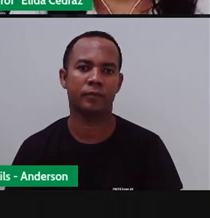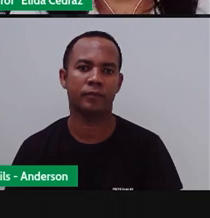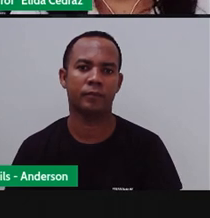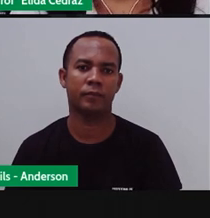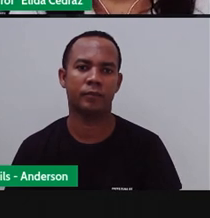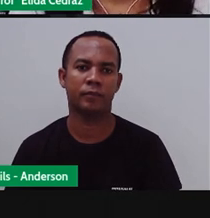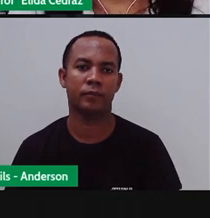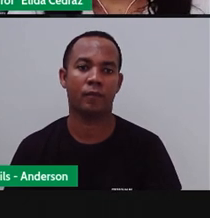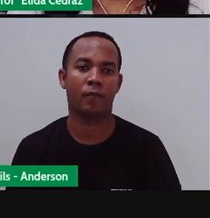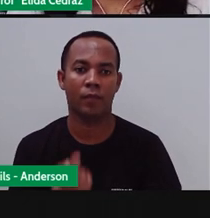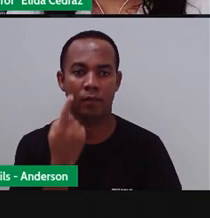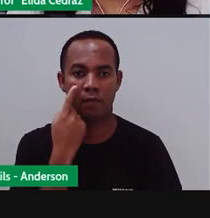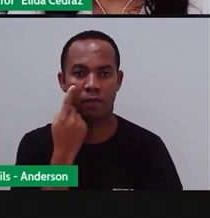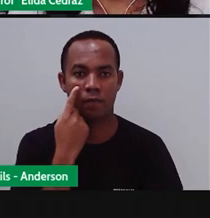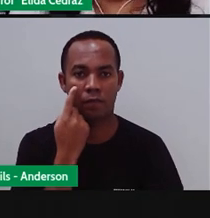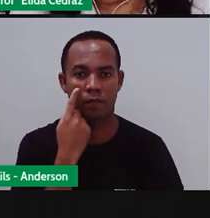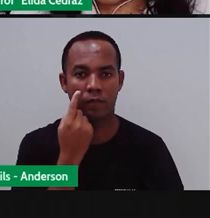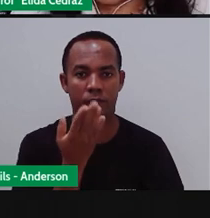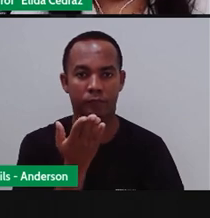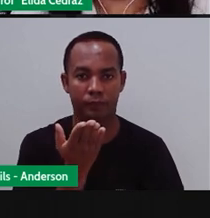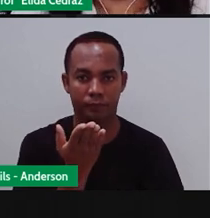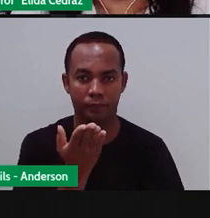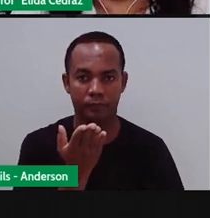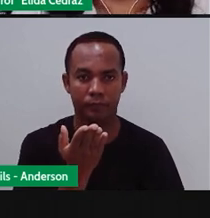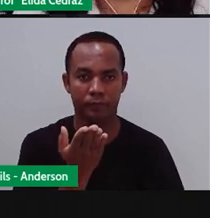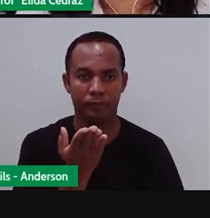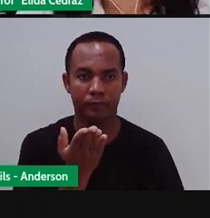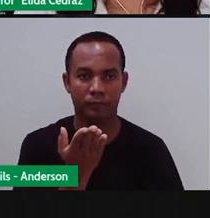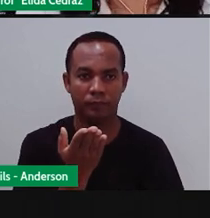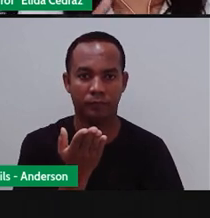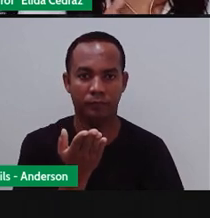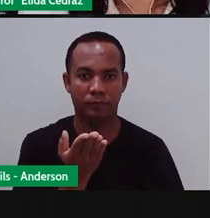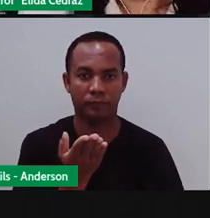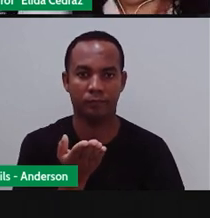E olha só, esses dois últimos, deixa a Pró voltar.